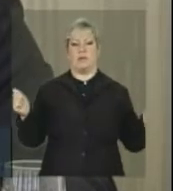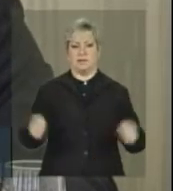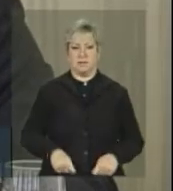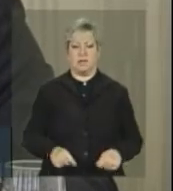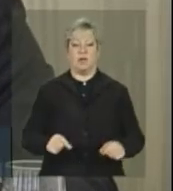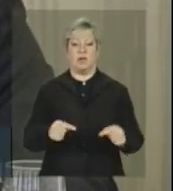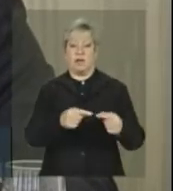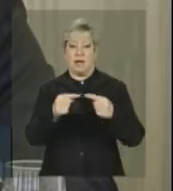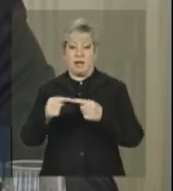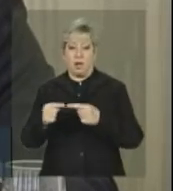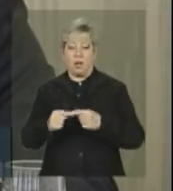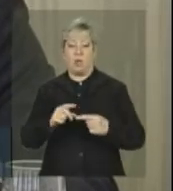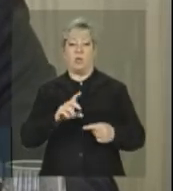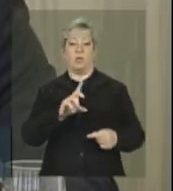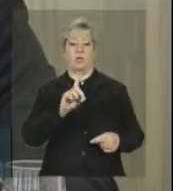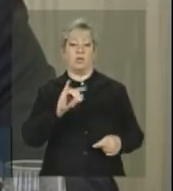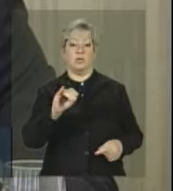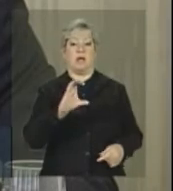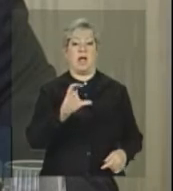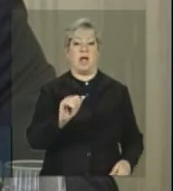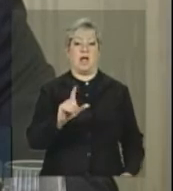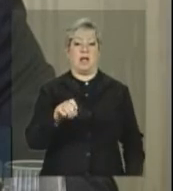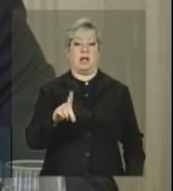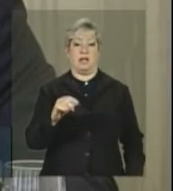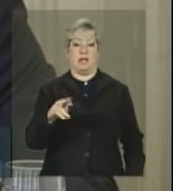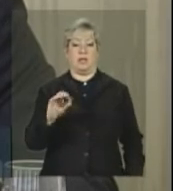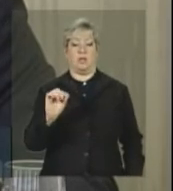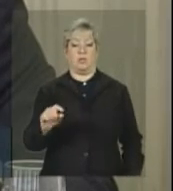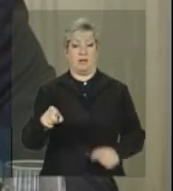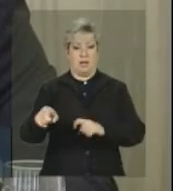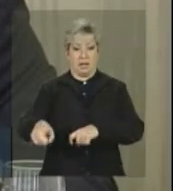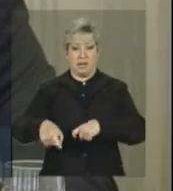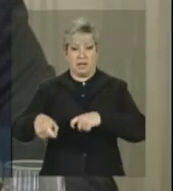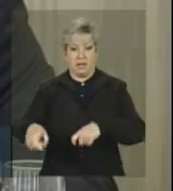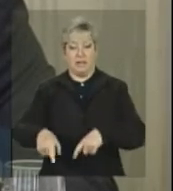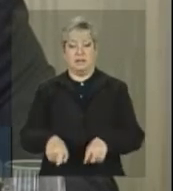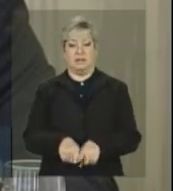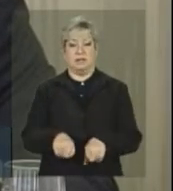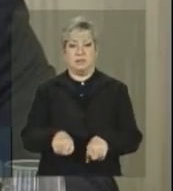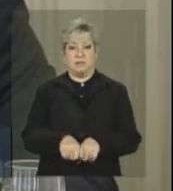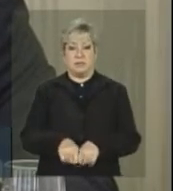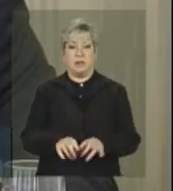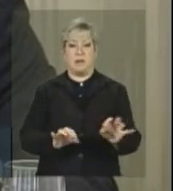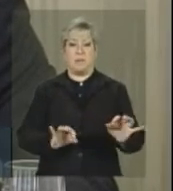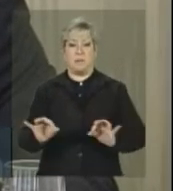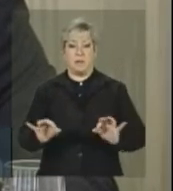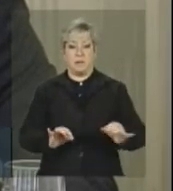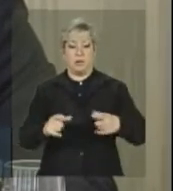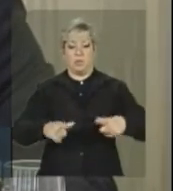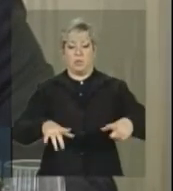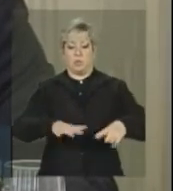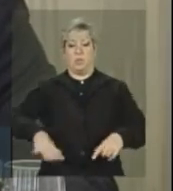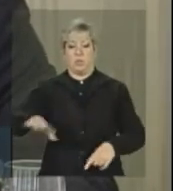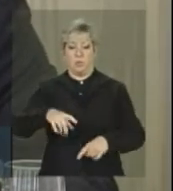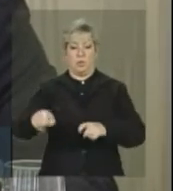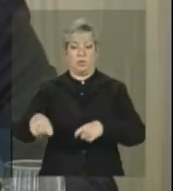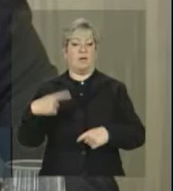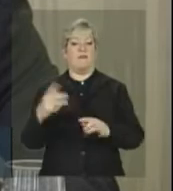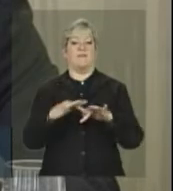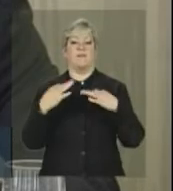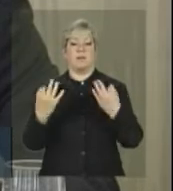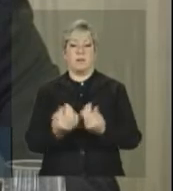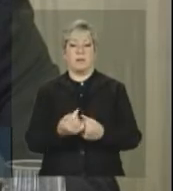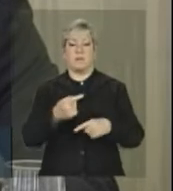de acordo com o calendário agrícola, de acordo com os planos de estruturação produtiva das unidades rurais, as famílias